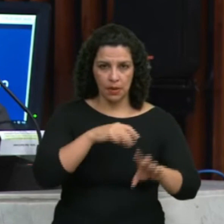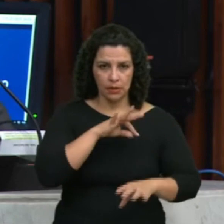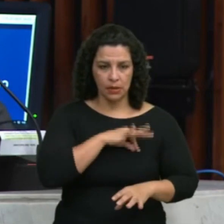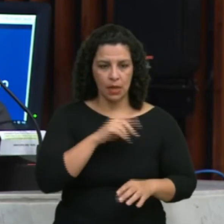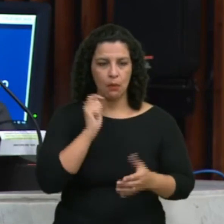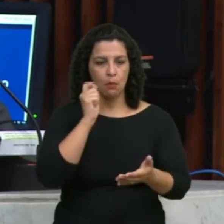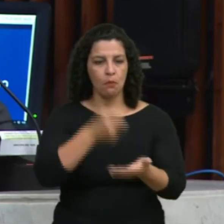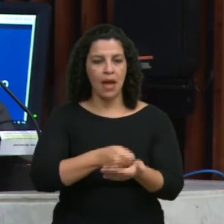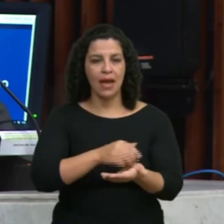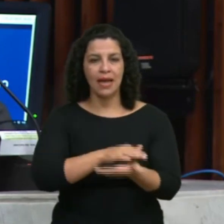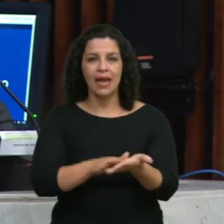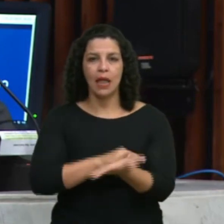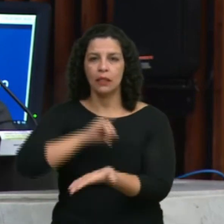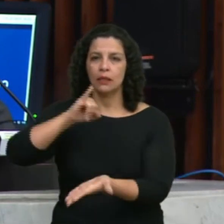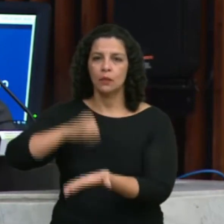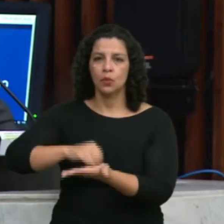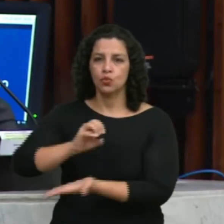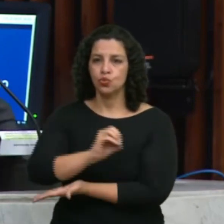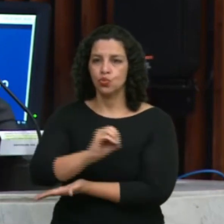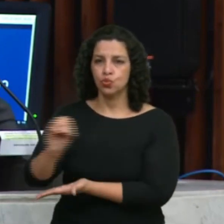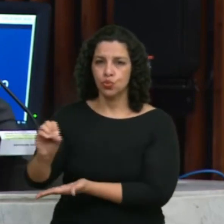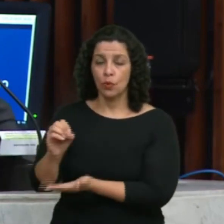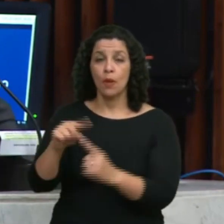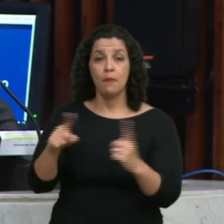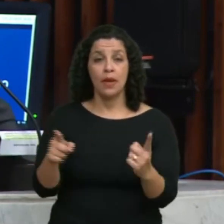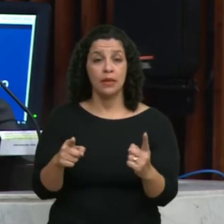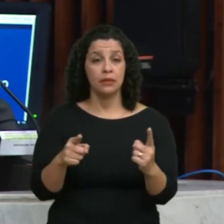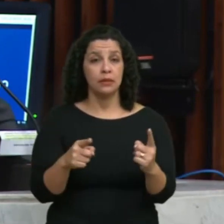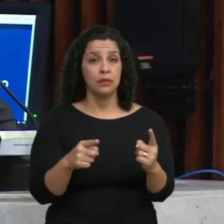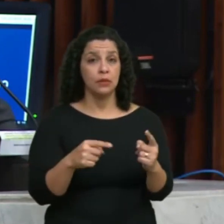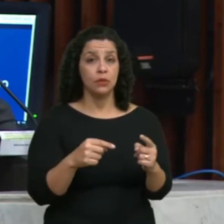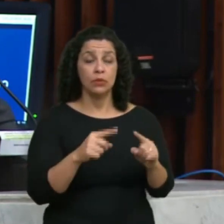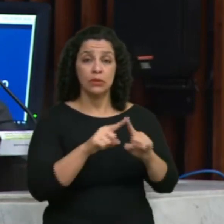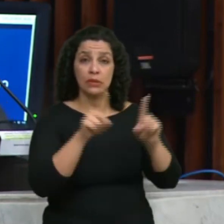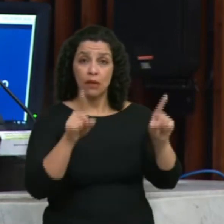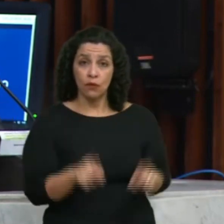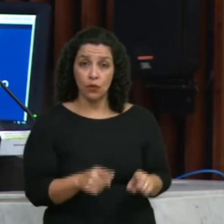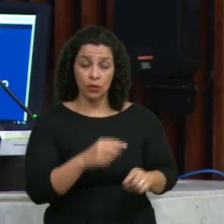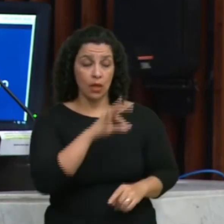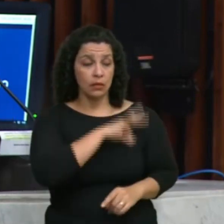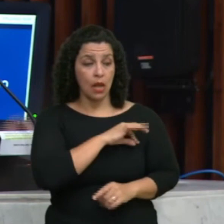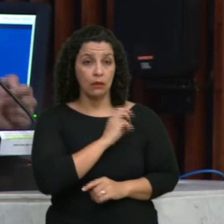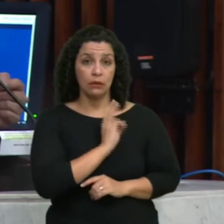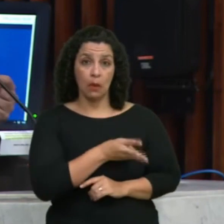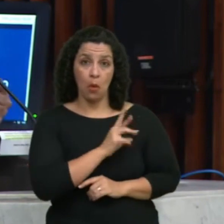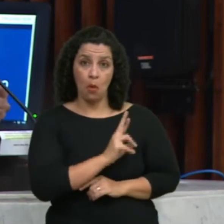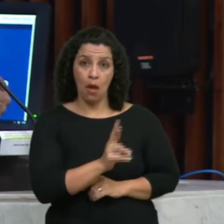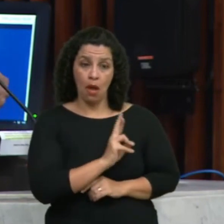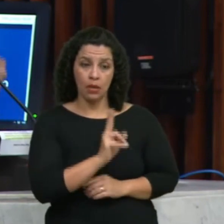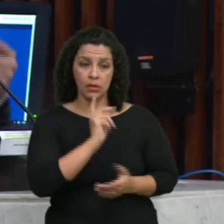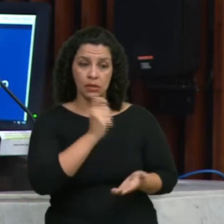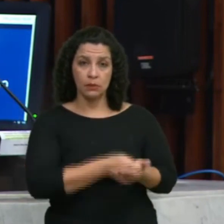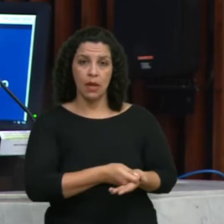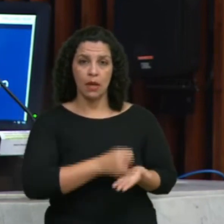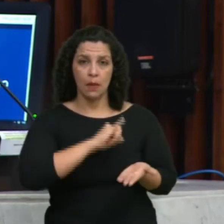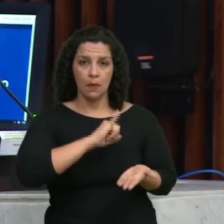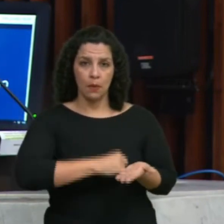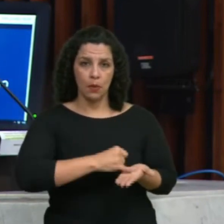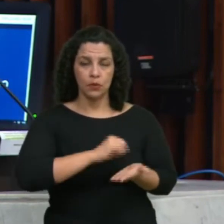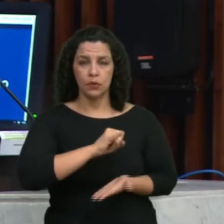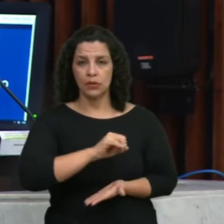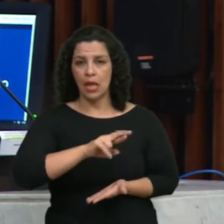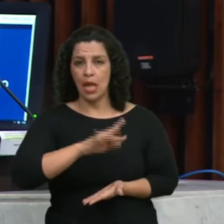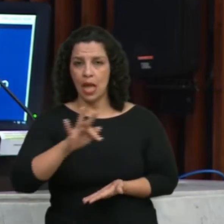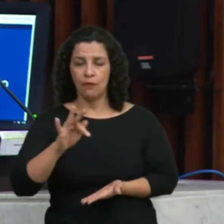não paga um centavo de imposto. Ao contrário do seu empregado que ganha 3 mil, que paga ainda o imposto de renda